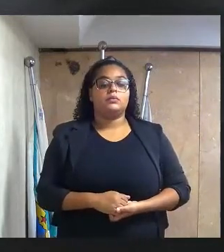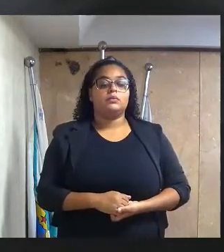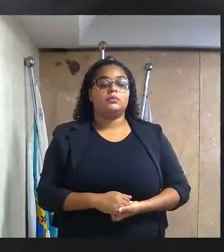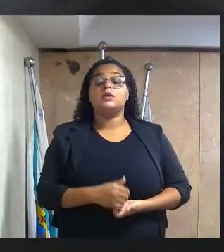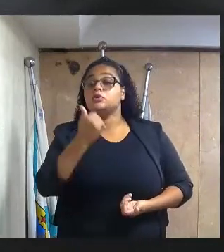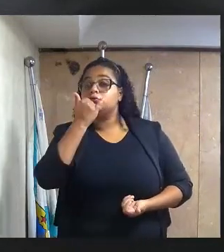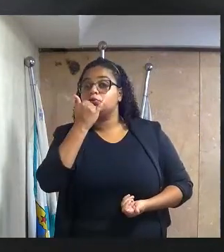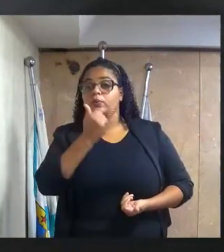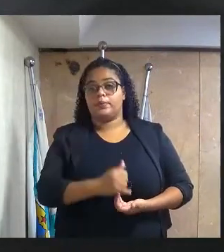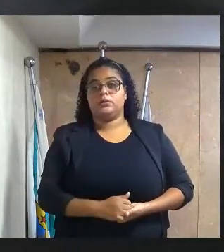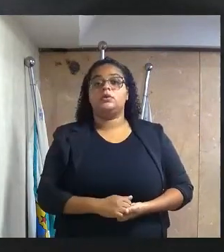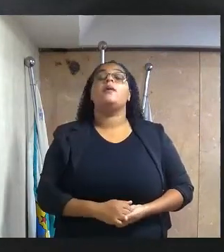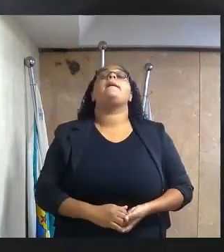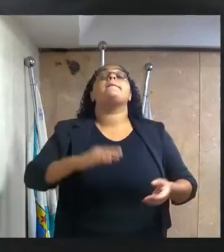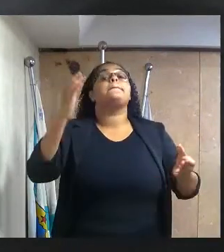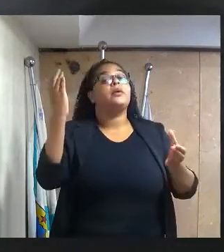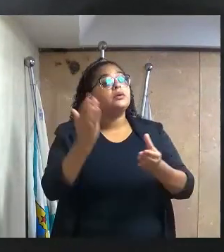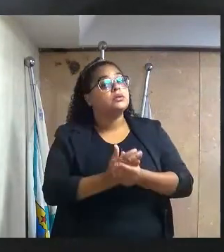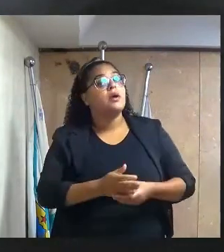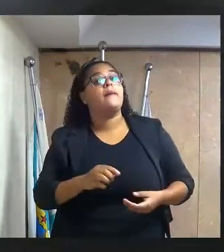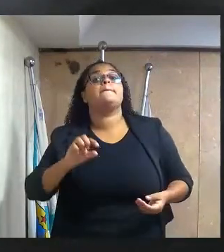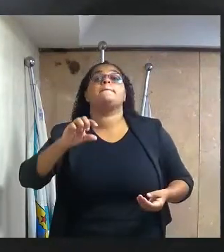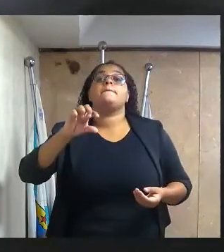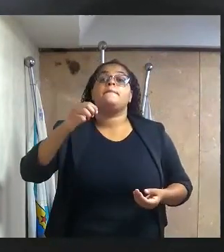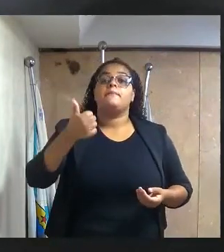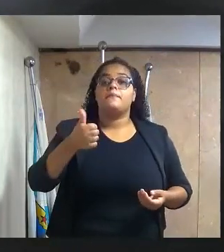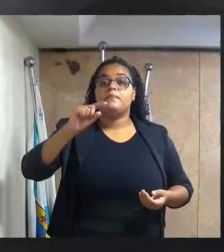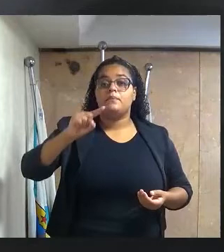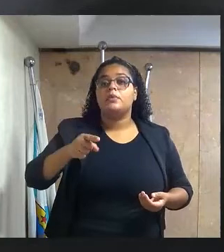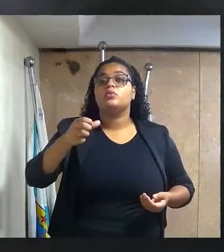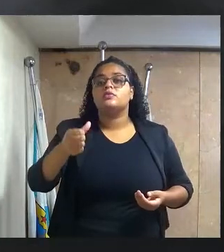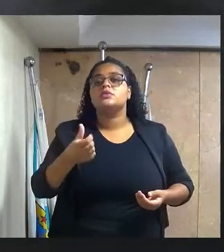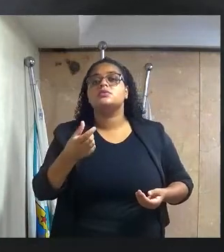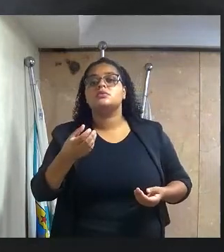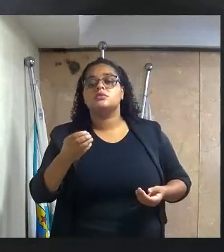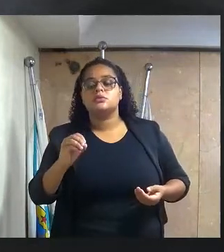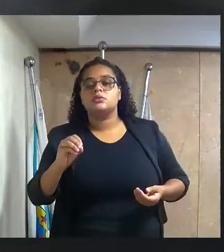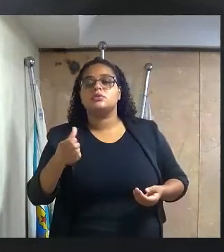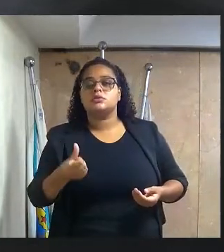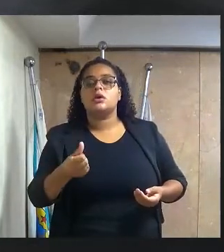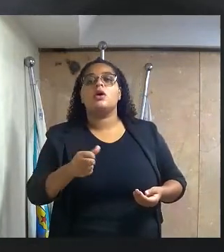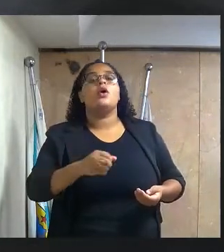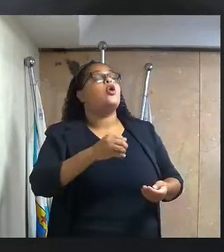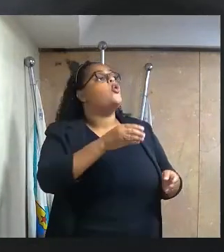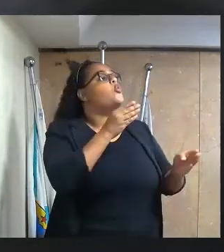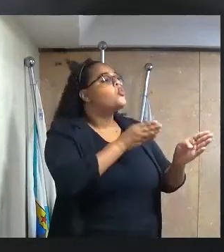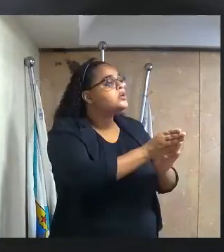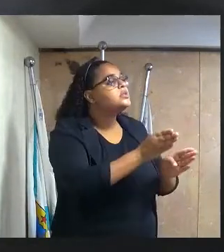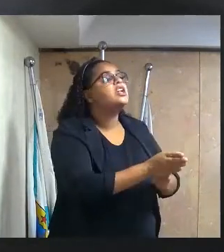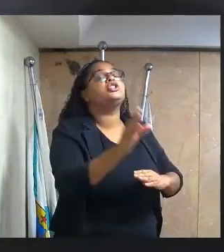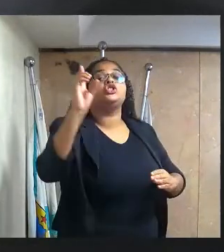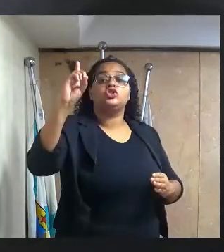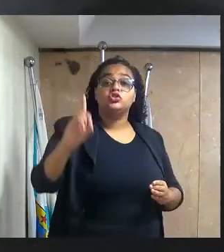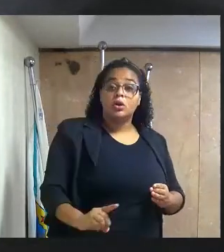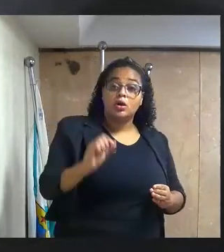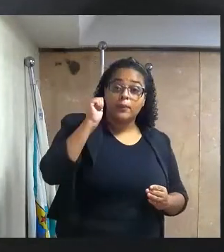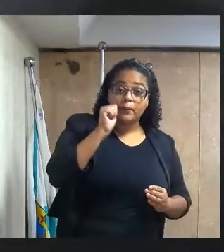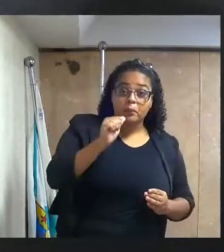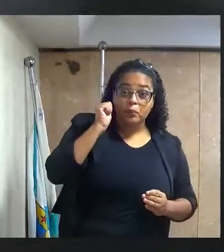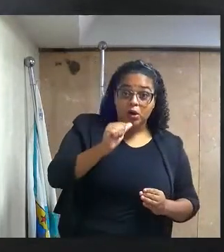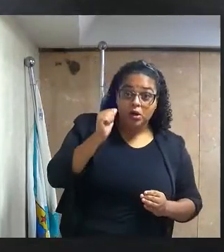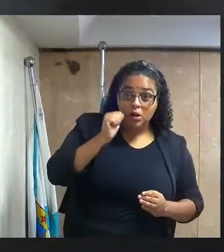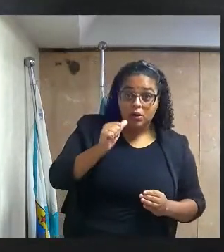perdão, processo número 1906, barra 2021, do Conselho Municipal de Direitos da Mulher de Duque de Caxias,